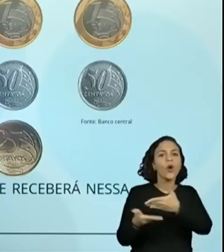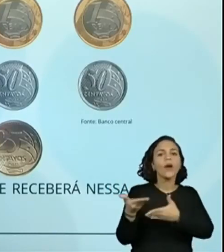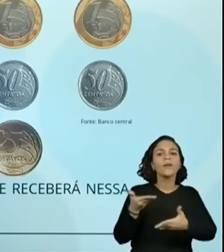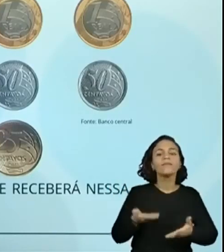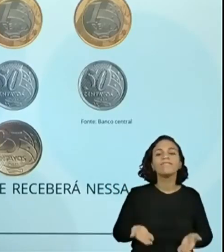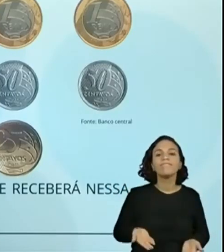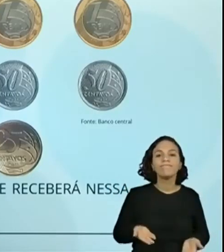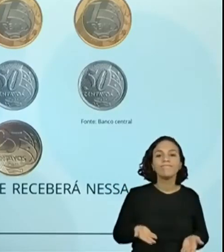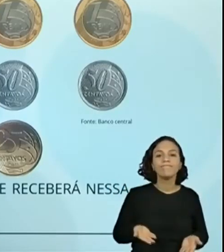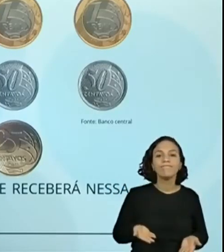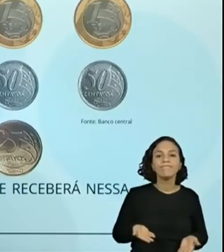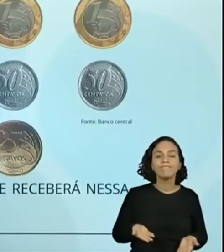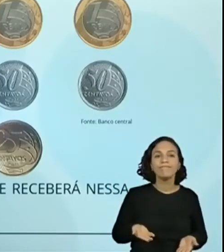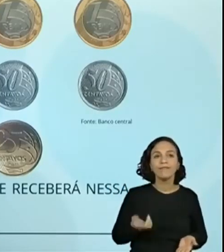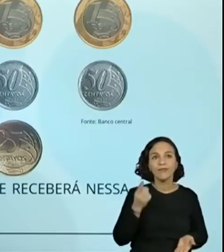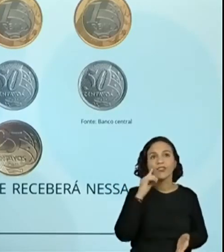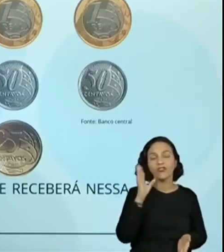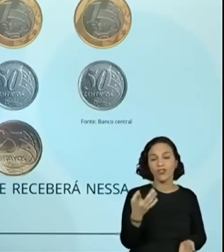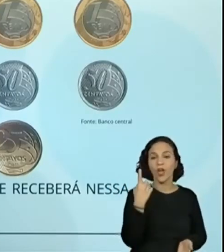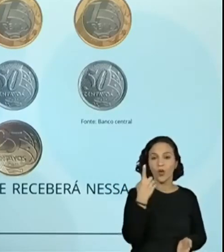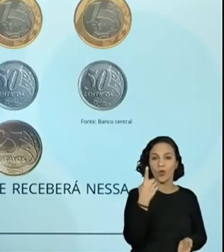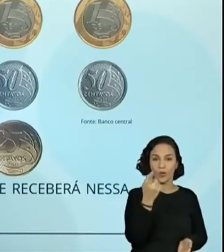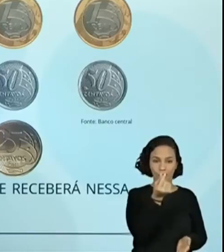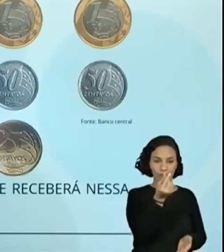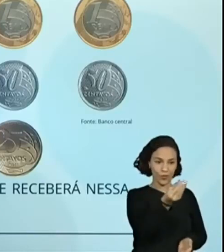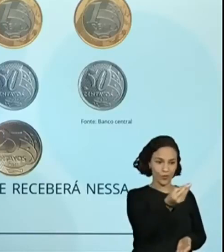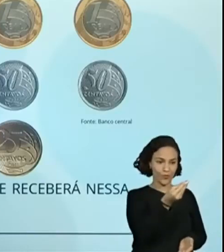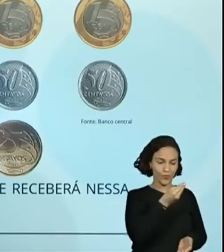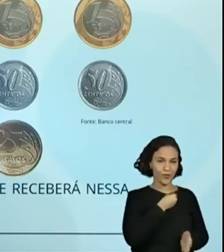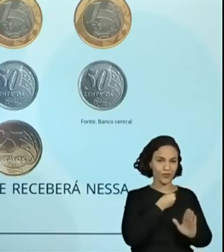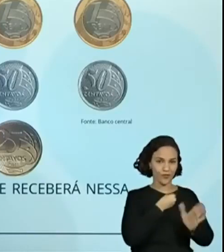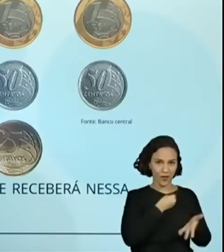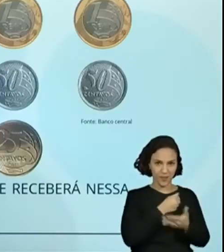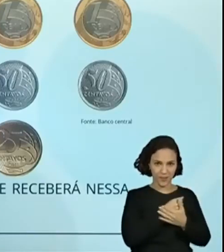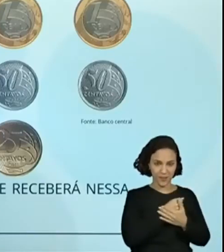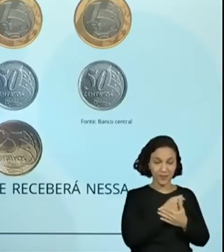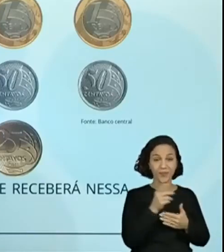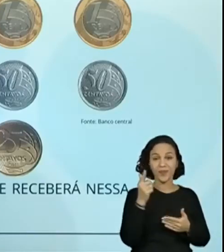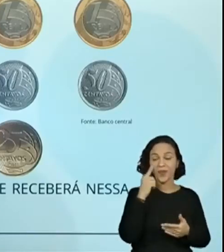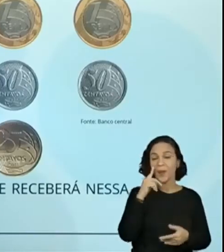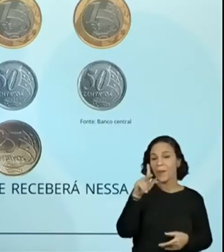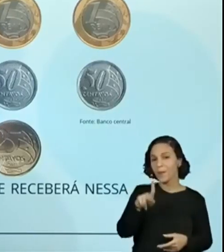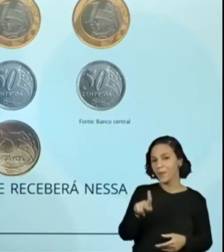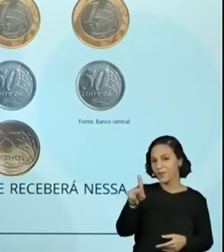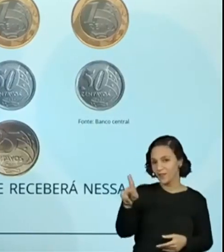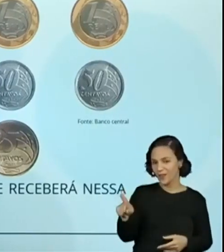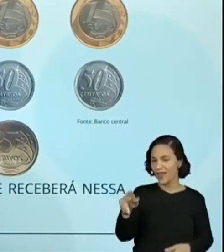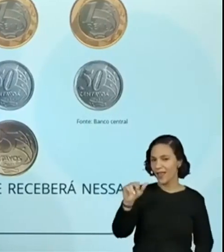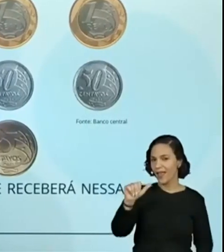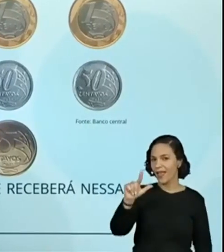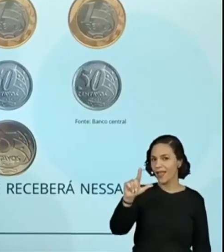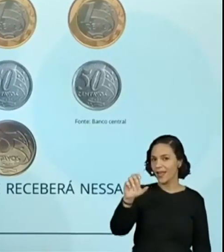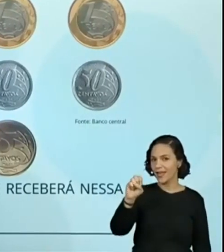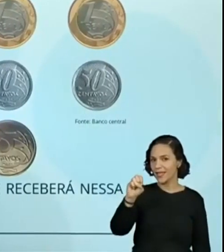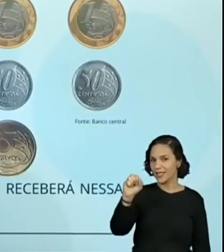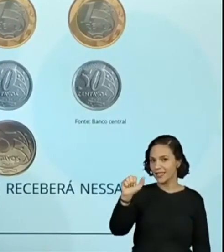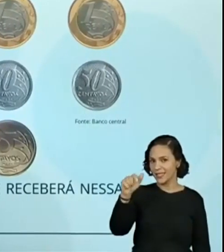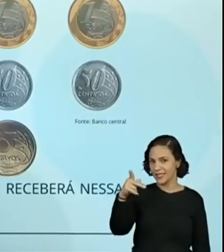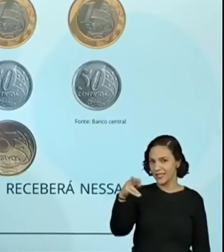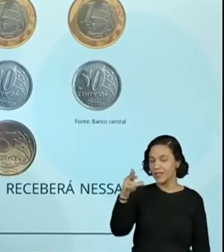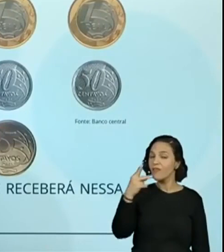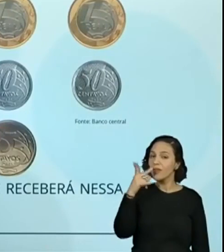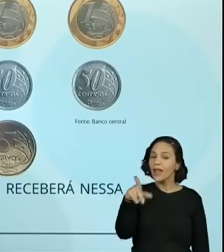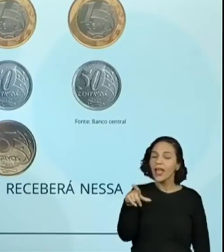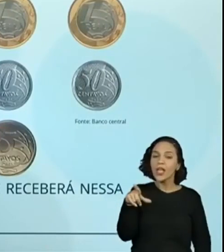bom? Nós já temos uma cédula de dois reais. A Prô, Alessandra, falou que a gente pode ir somando até chegar o mais próximo. Isso aí,